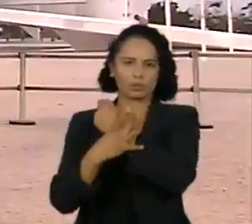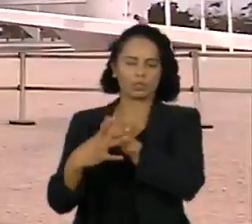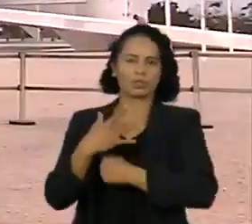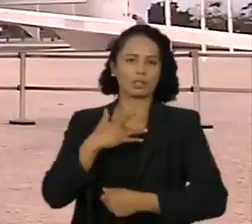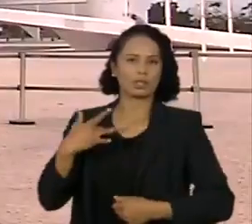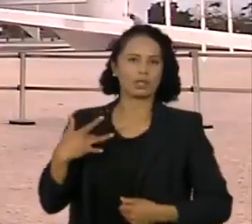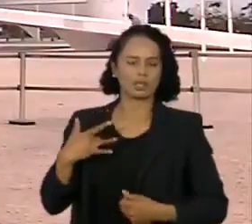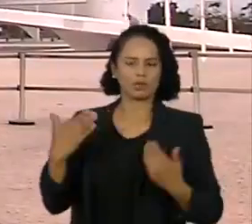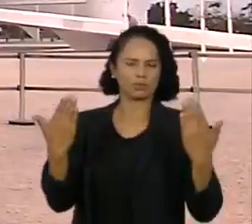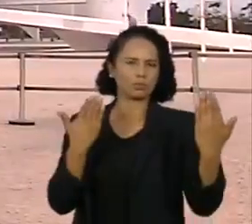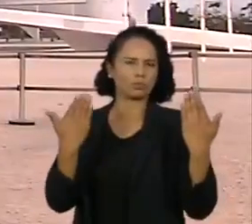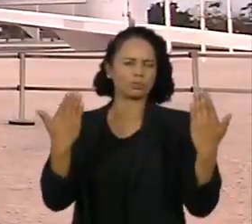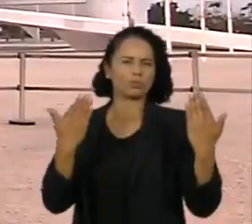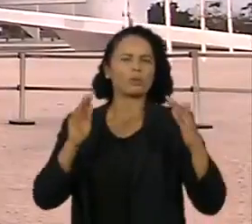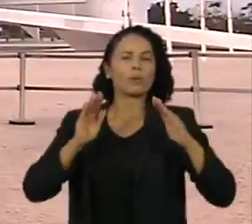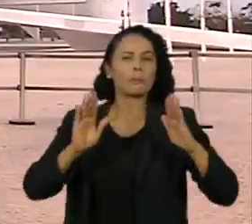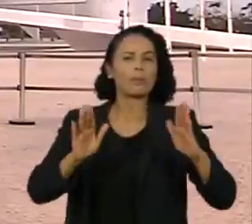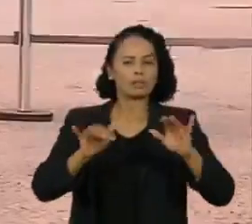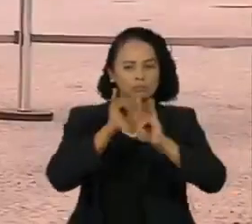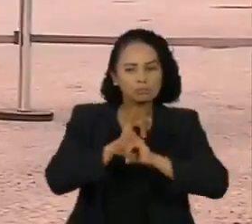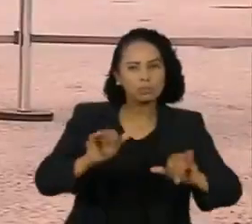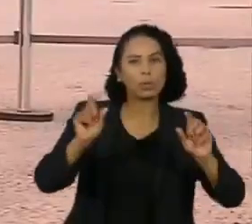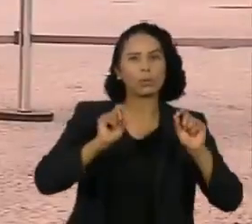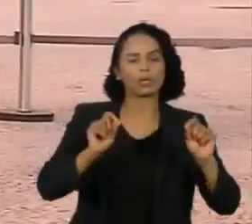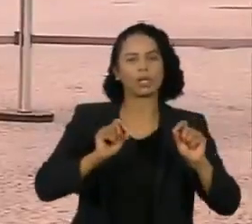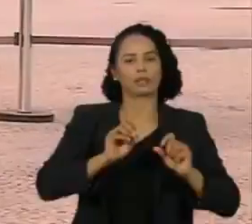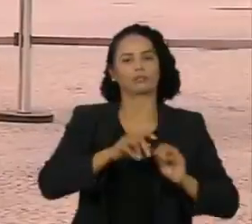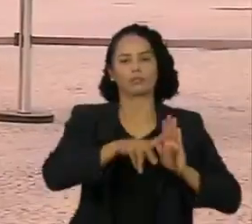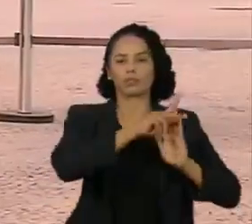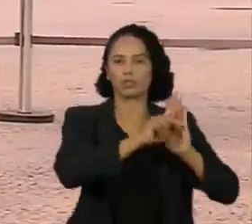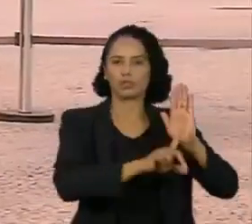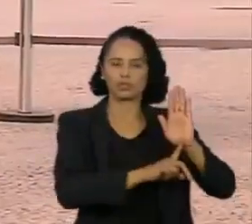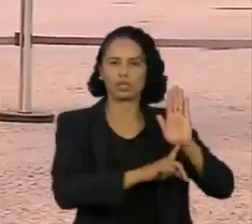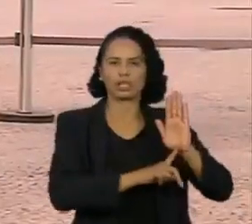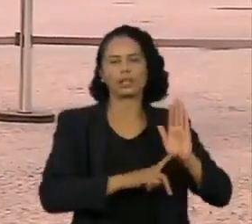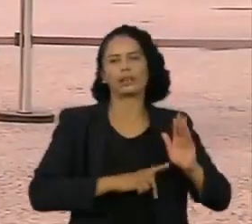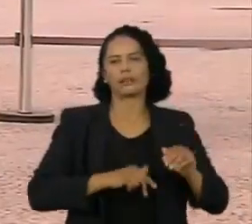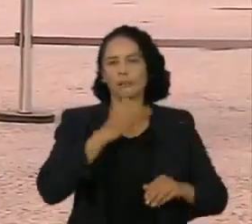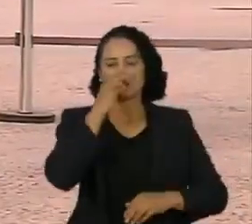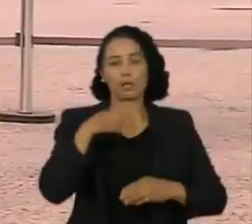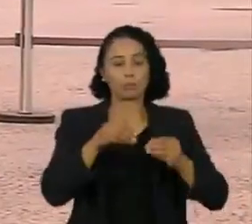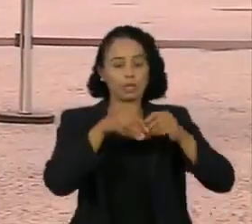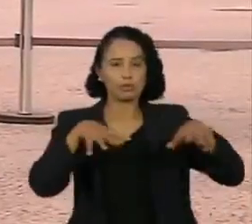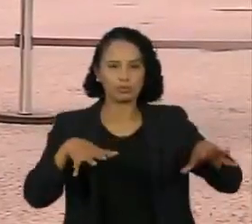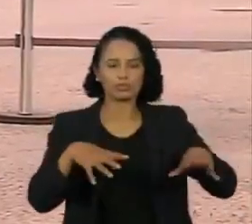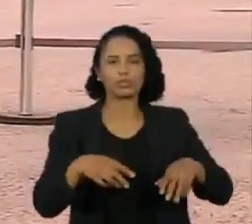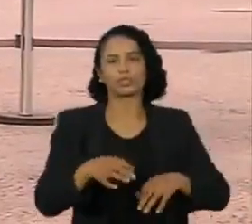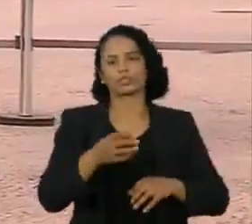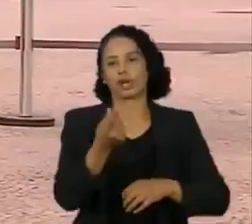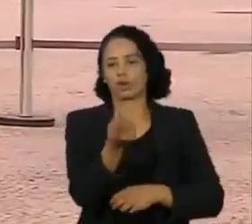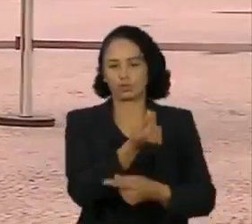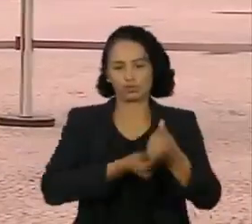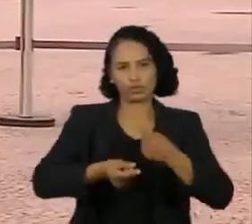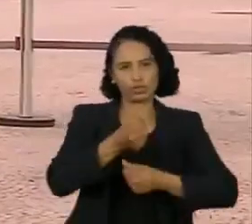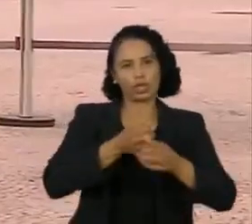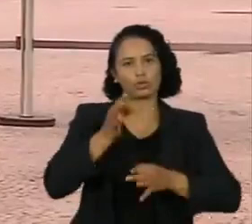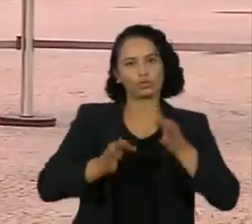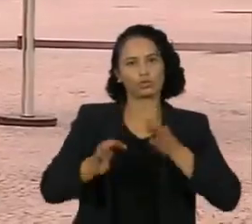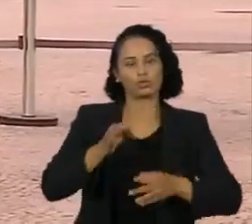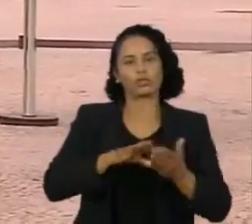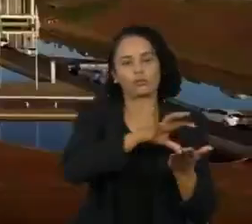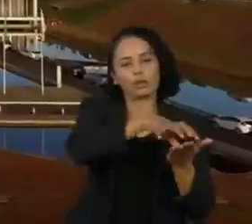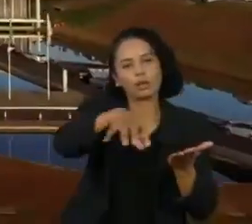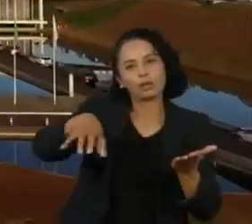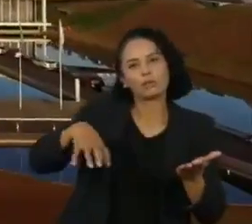e afirma ainda que o projeto poderia comprometer a segurança financeira e jurídica das empresas de saúde